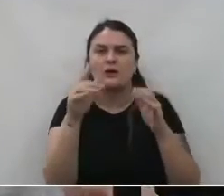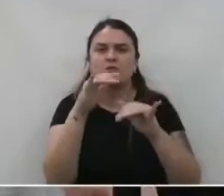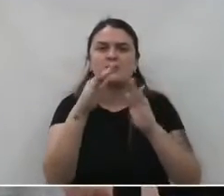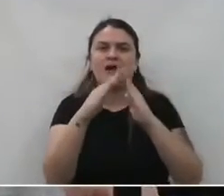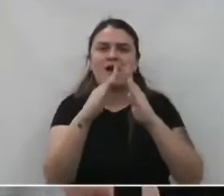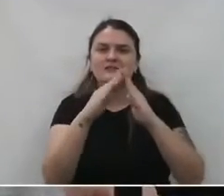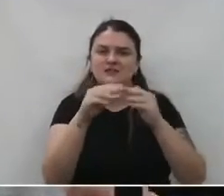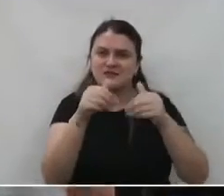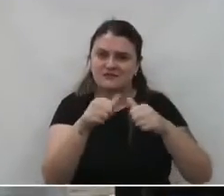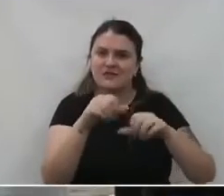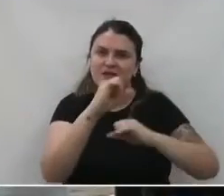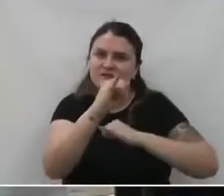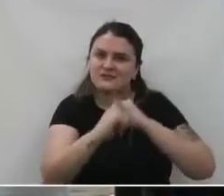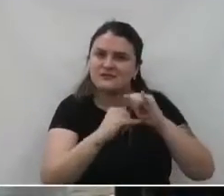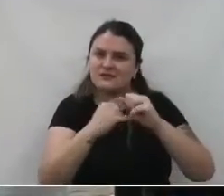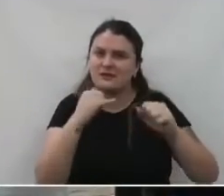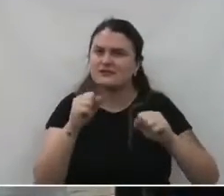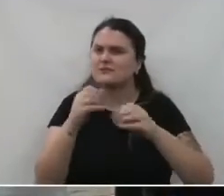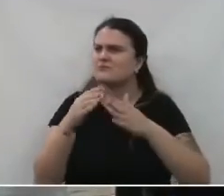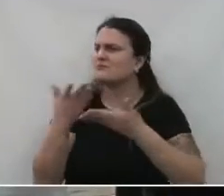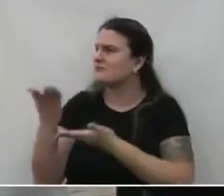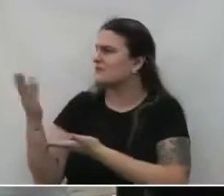caros vereadores, mesa diretora.